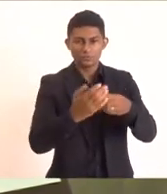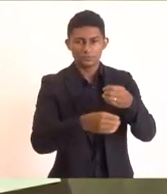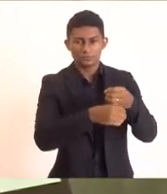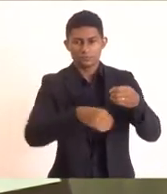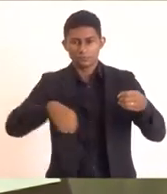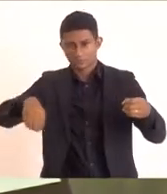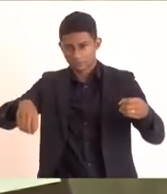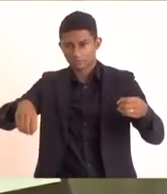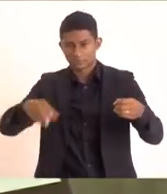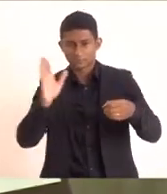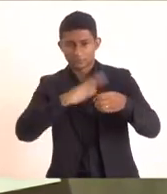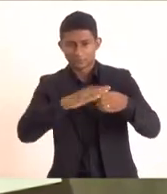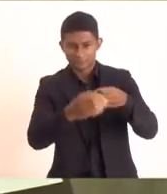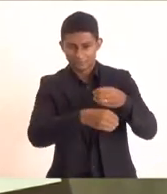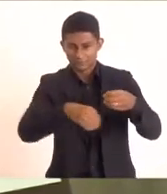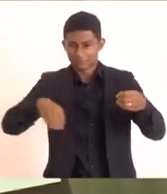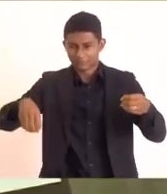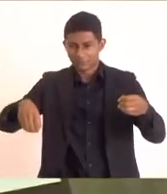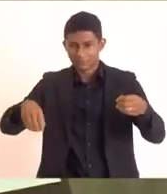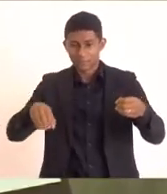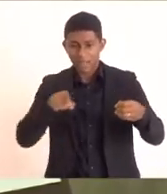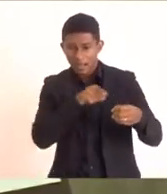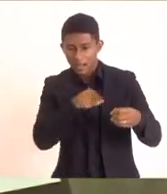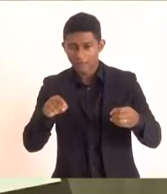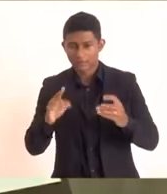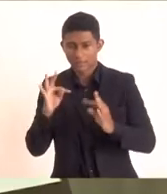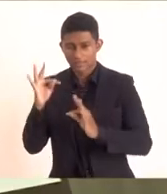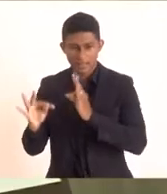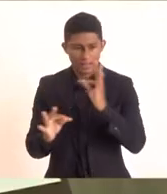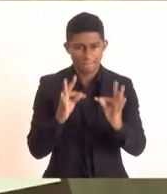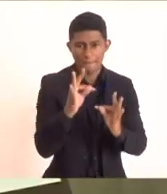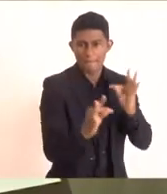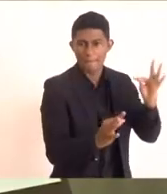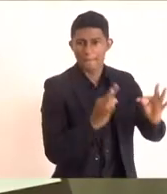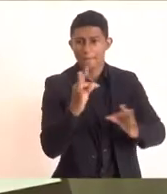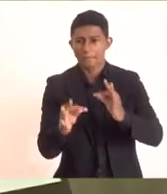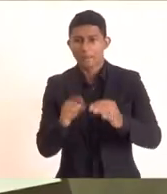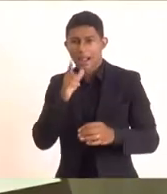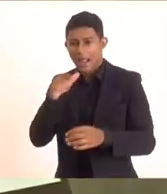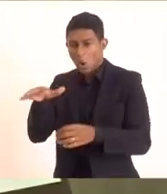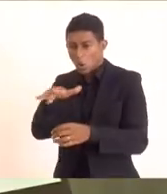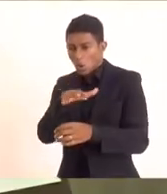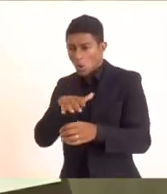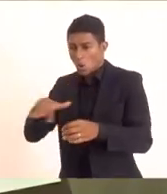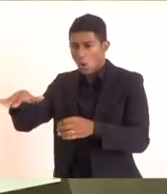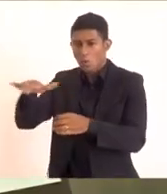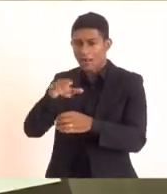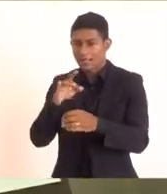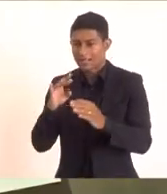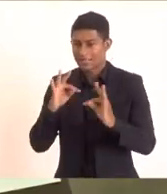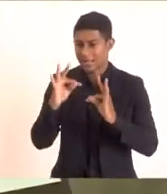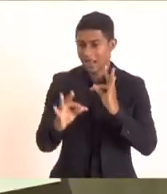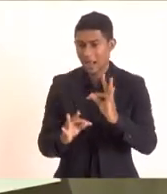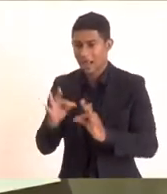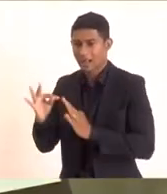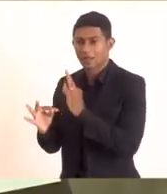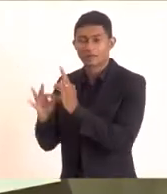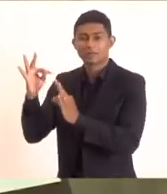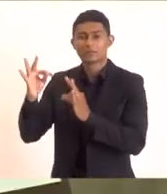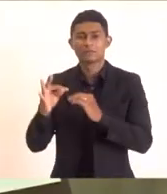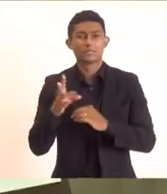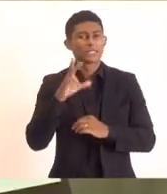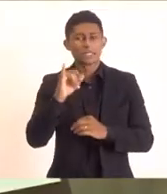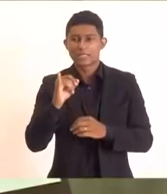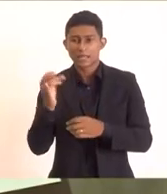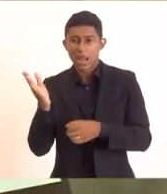com minis estações de tratamento em toda a volta da Lagoa de Araruama. Senão, nós não